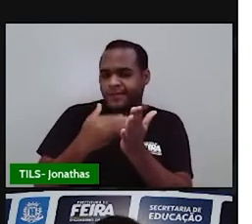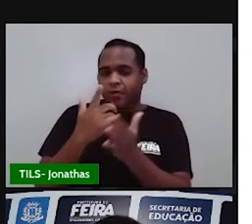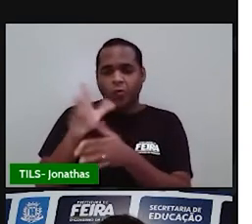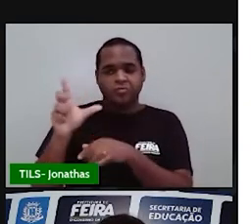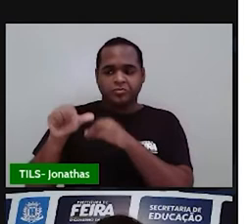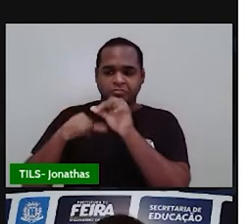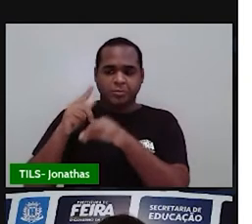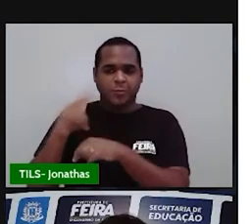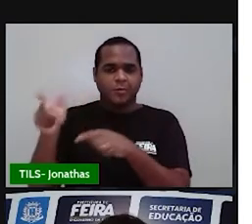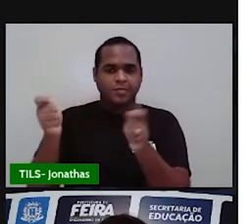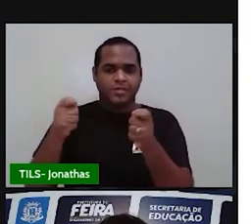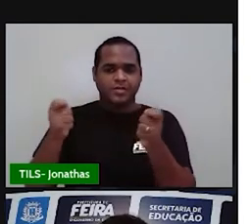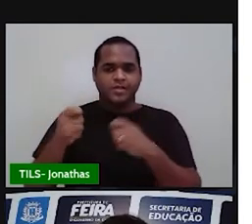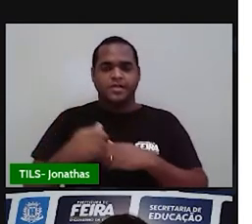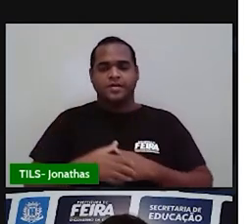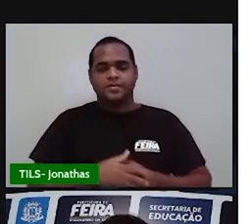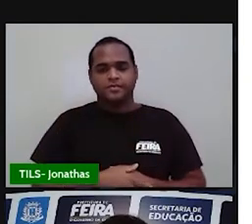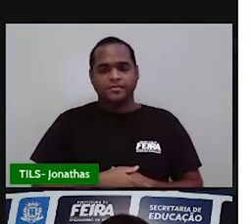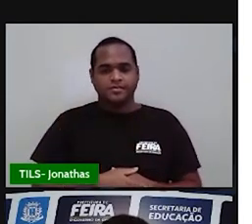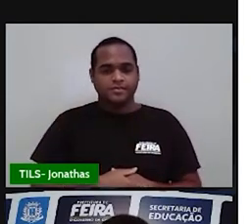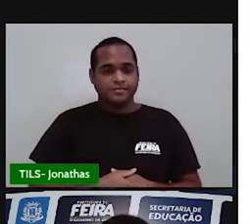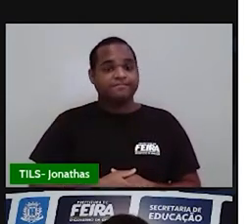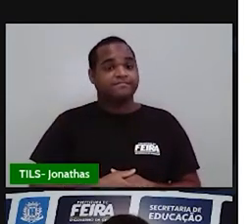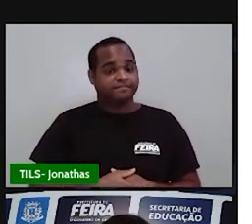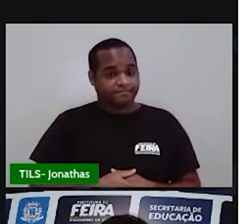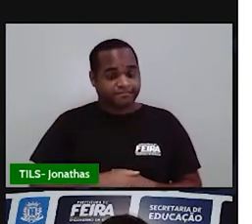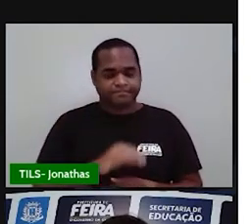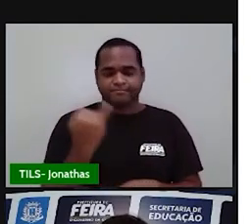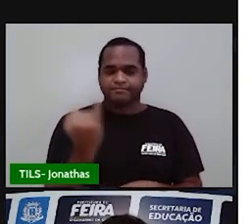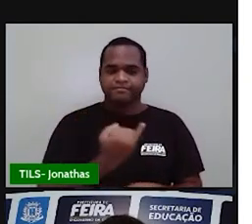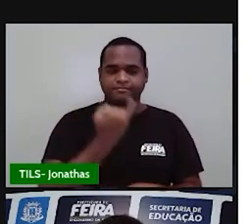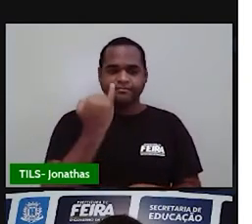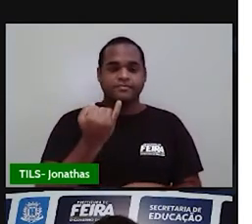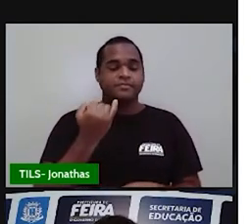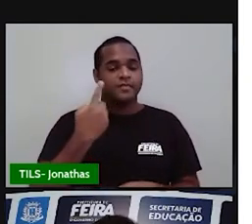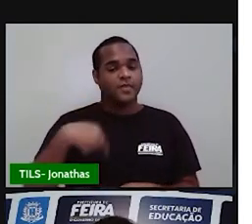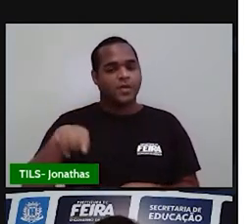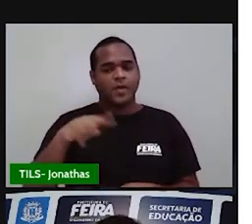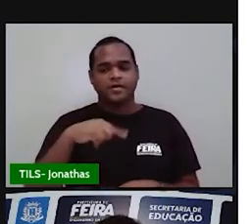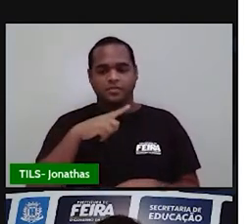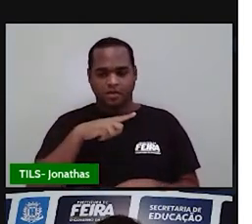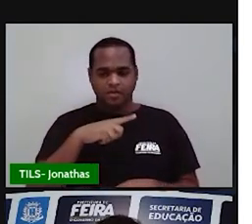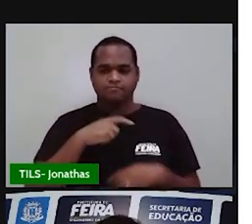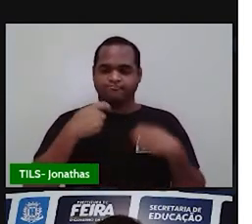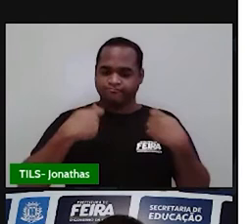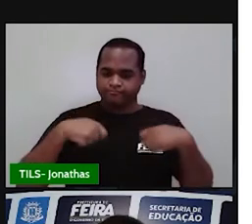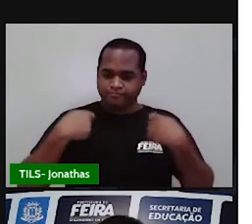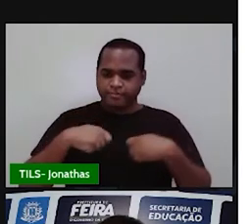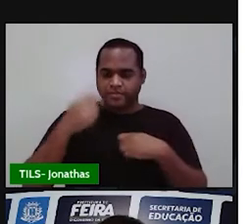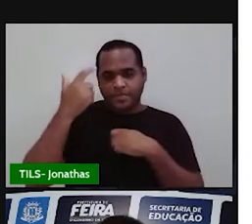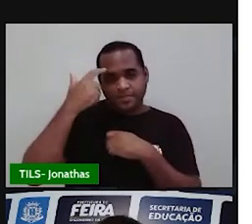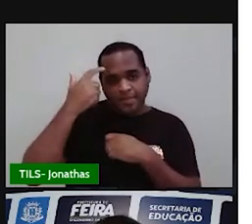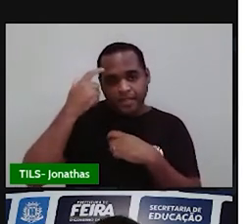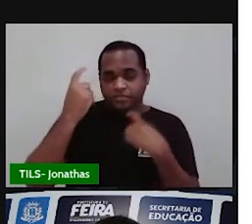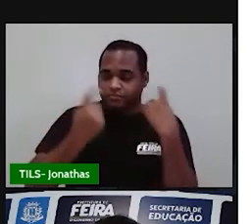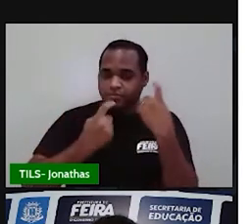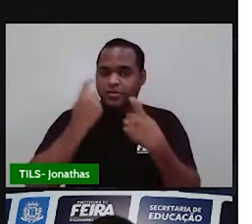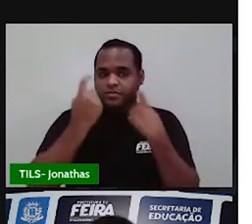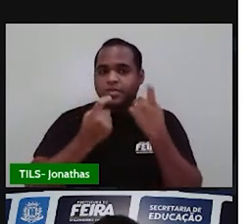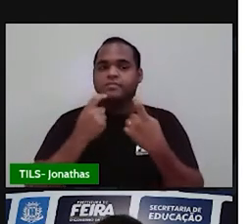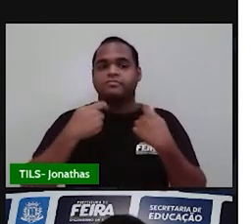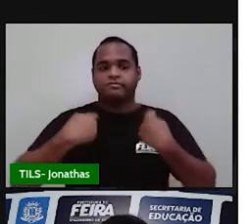outra coisa, né? Então, é importante a gente ter, né, essa preocupação